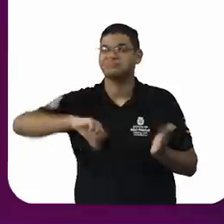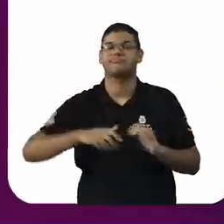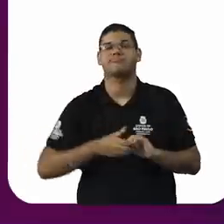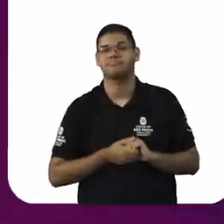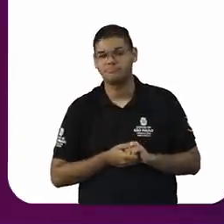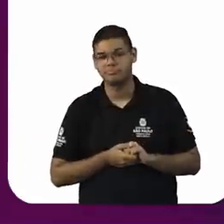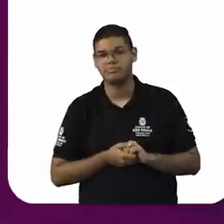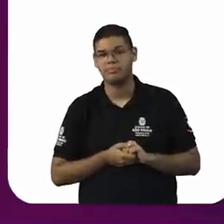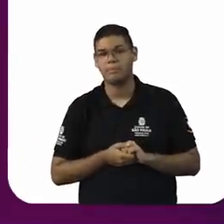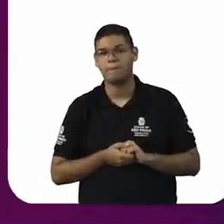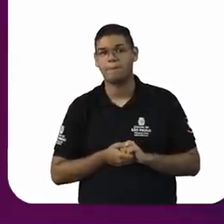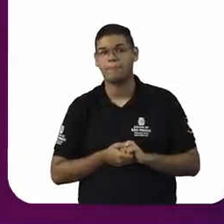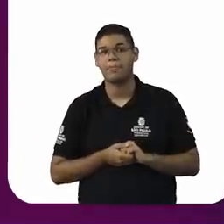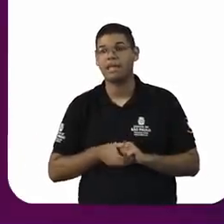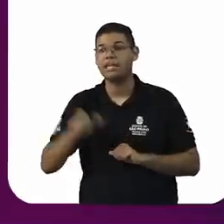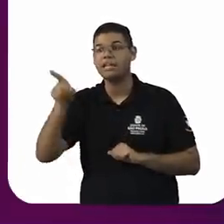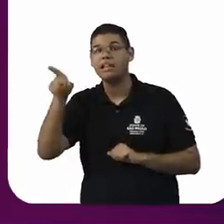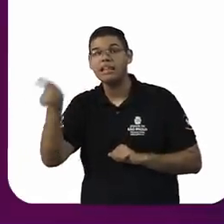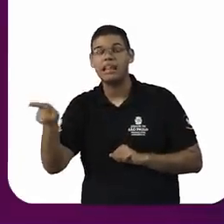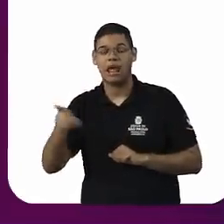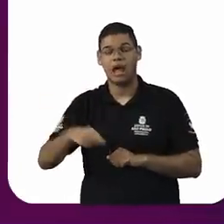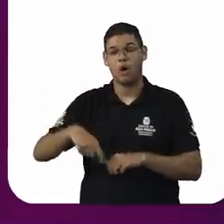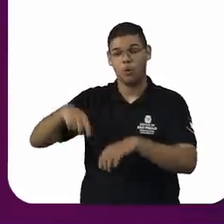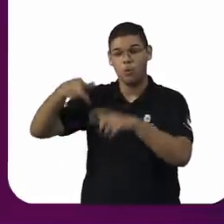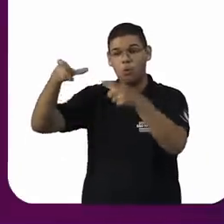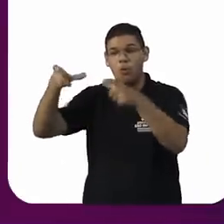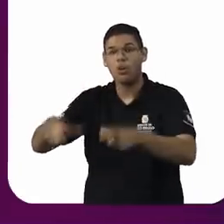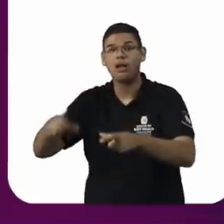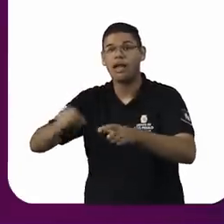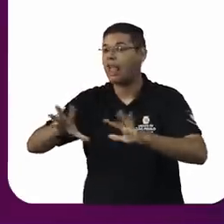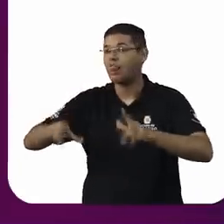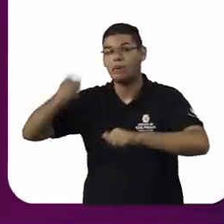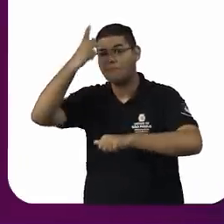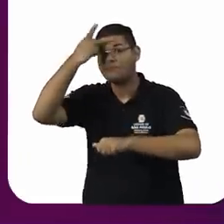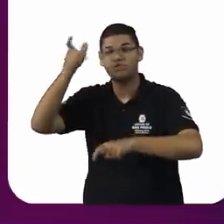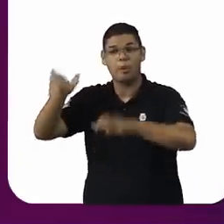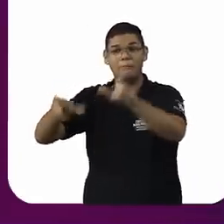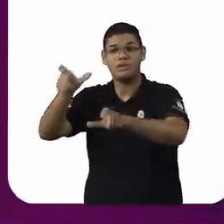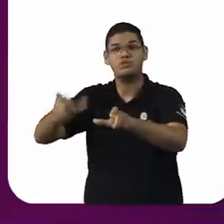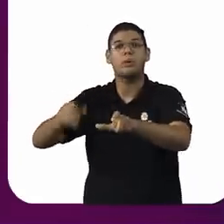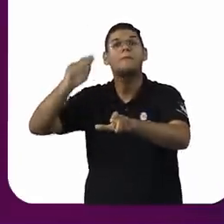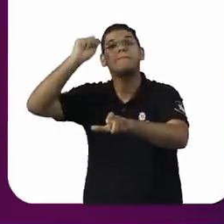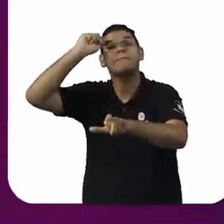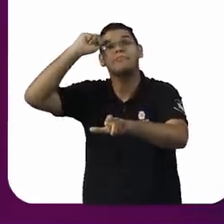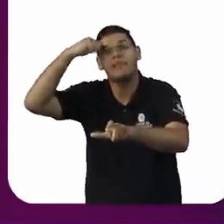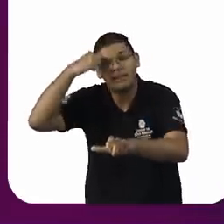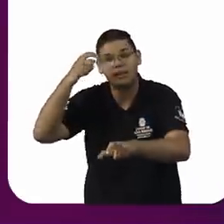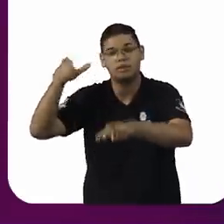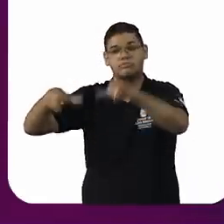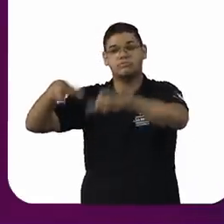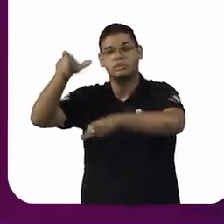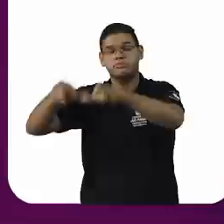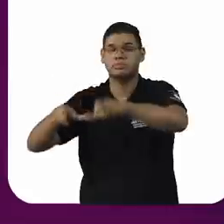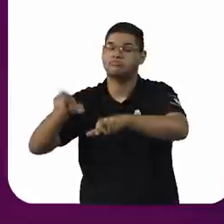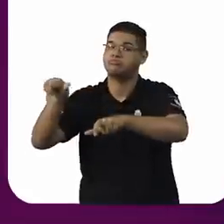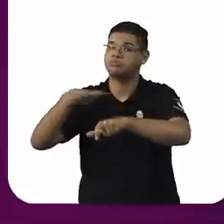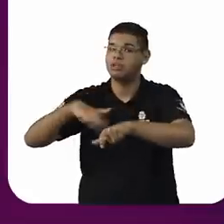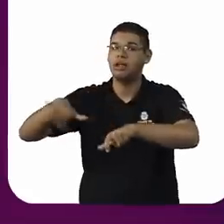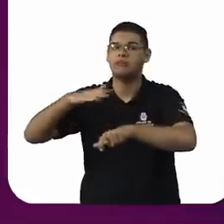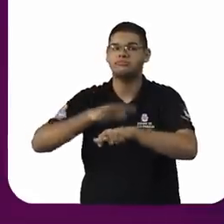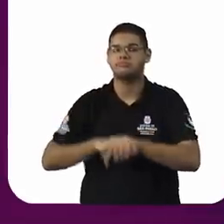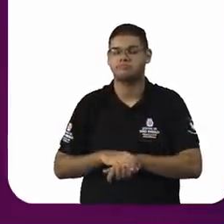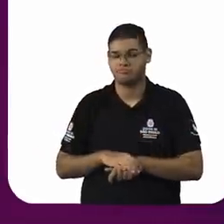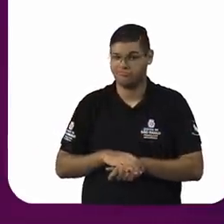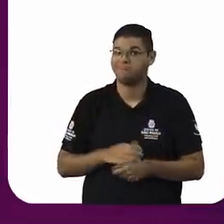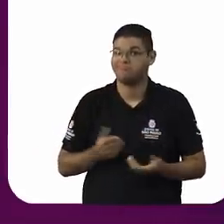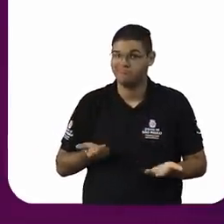africano é preto, nós sabemos que ele é predominantemente preto, não é? Então, isso está se voltando